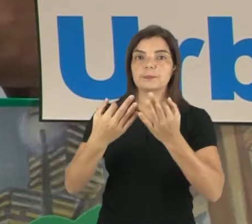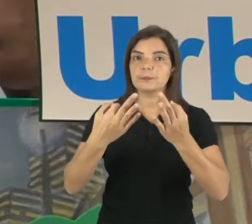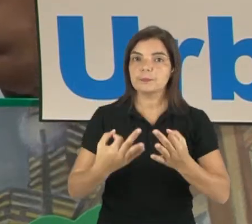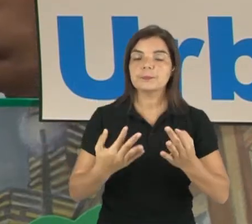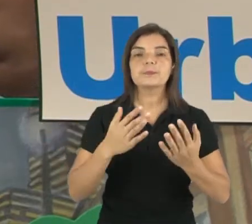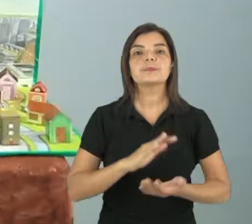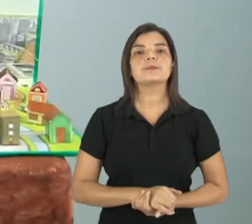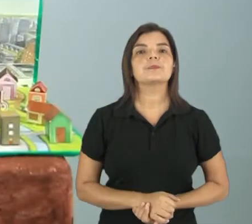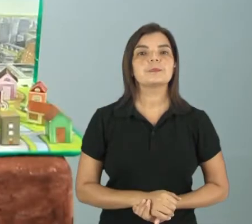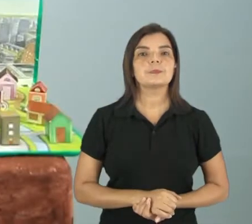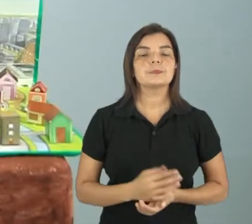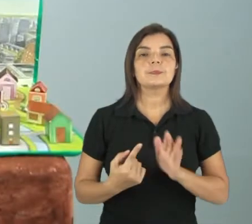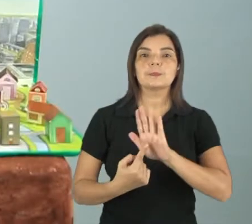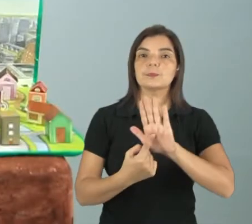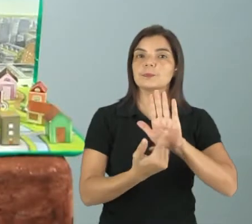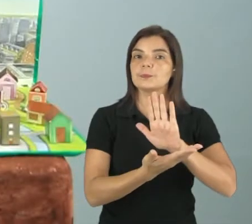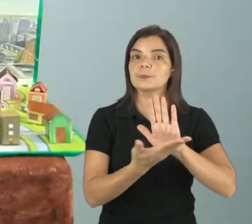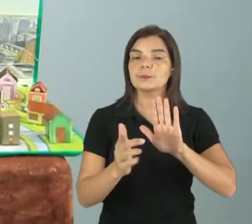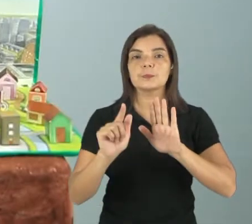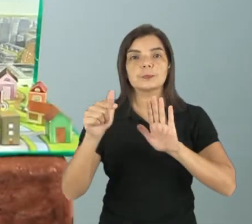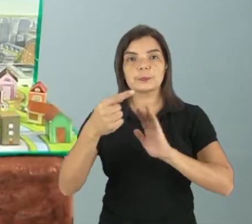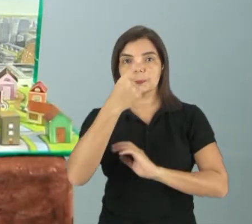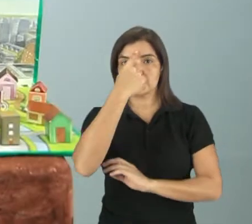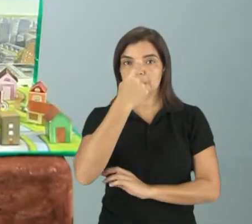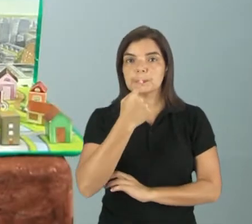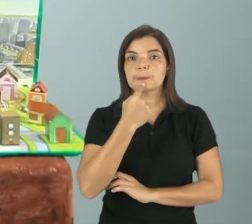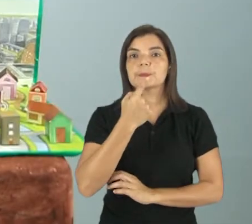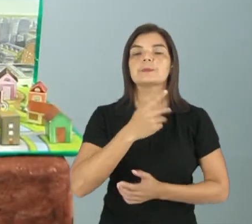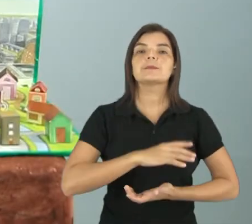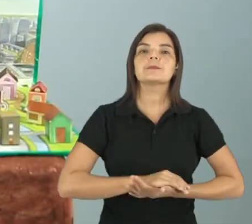certo? Agora, eu vou mostrar para vocês outra imagem.